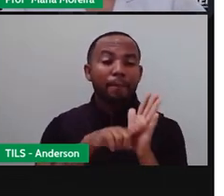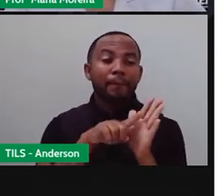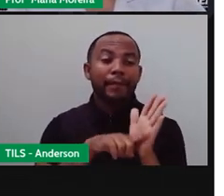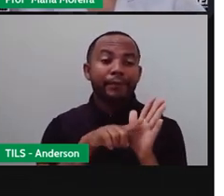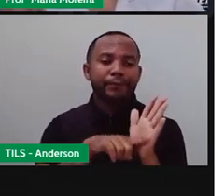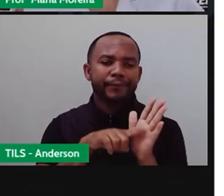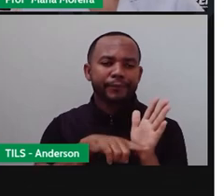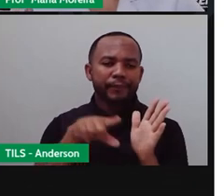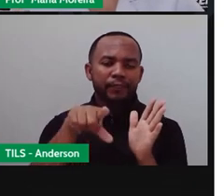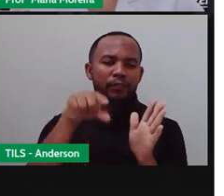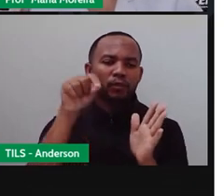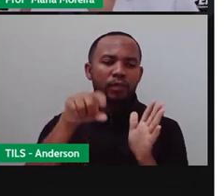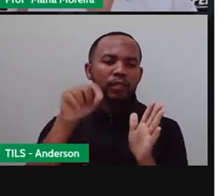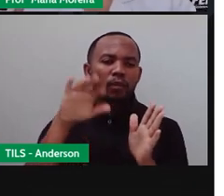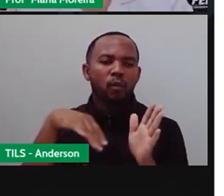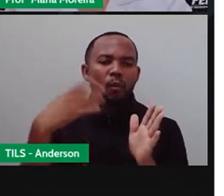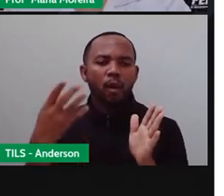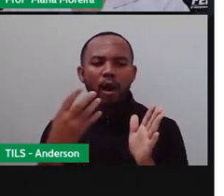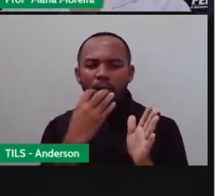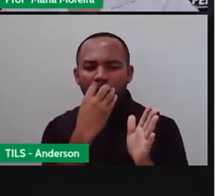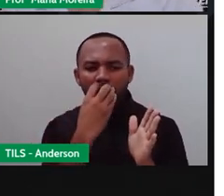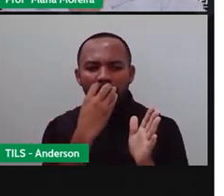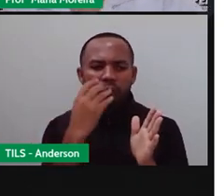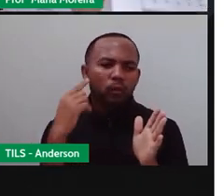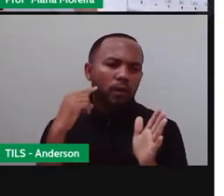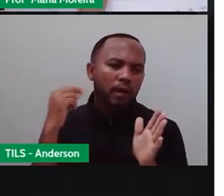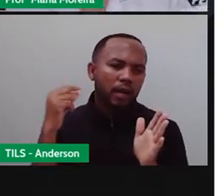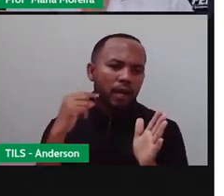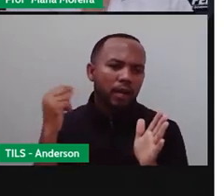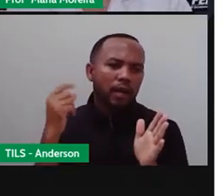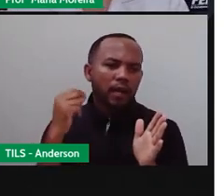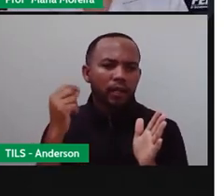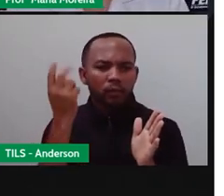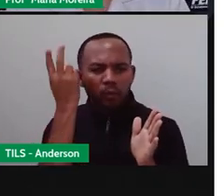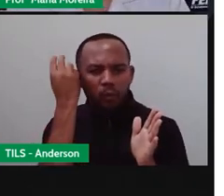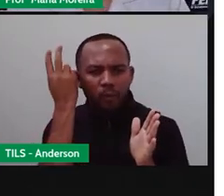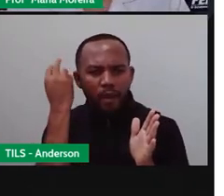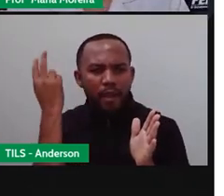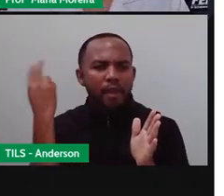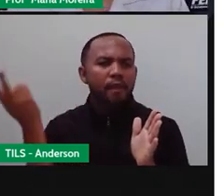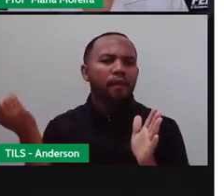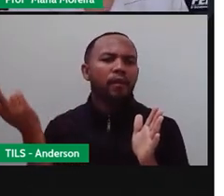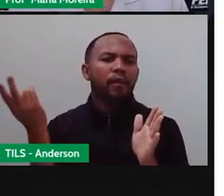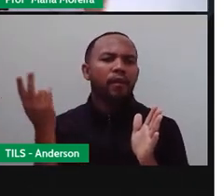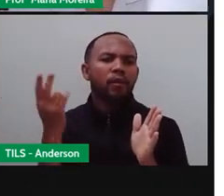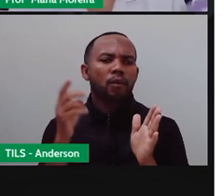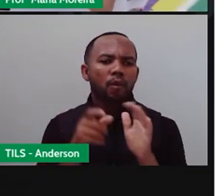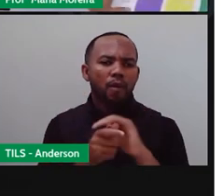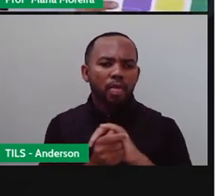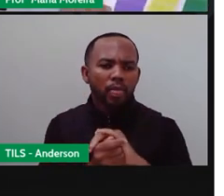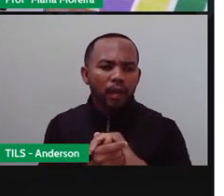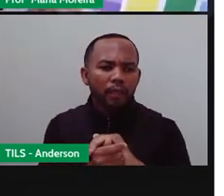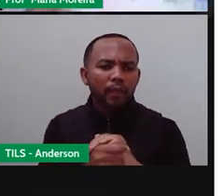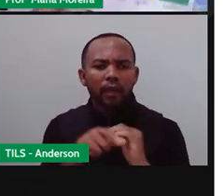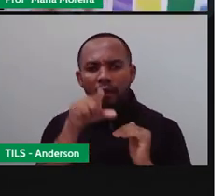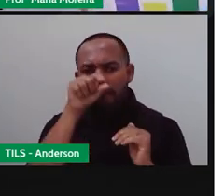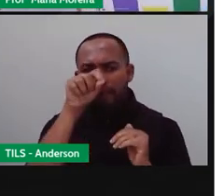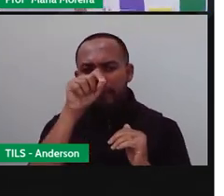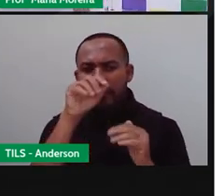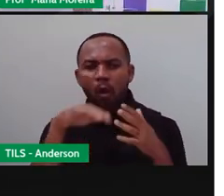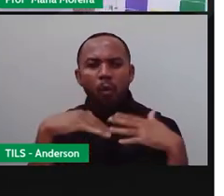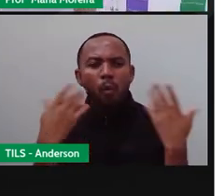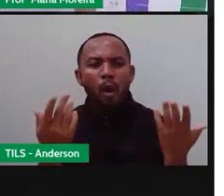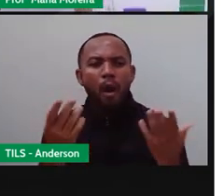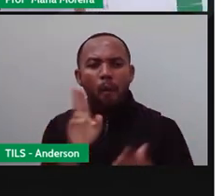aí? Foi o cachorro? Foi o gato? Foi o coelho? Ou foi a tartaruga? Ou será que foi o passarinho, né?